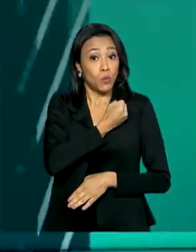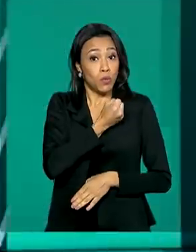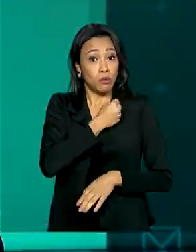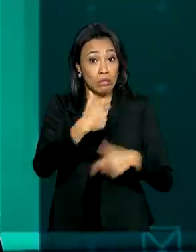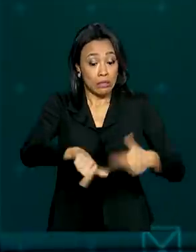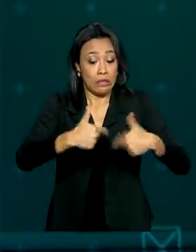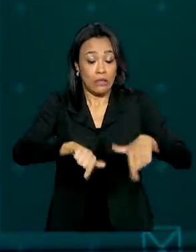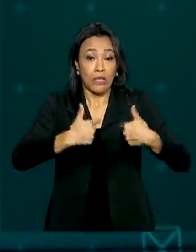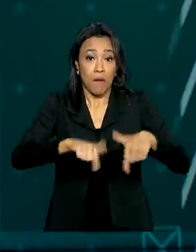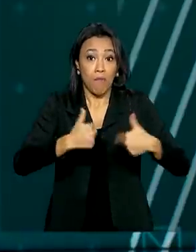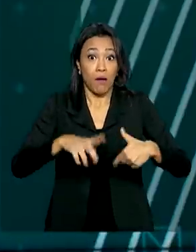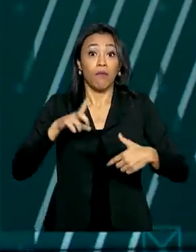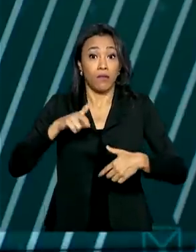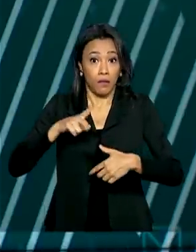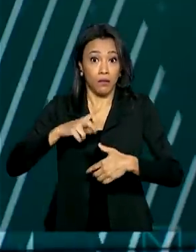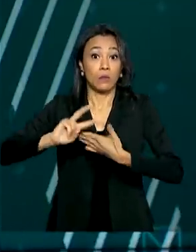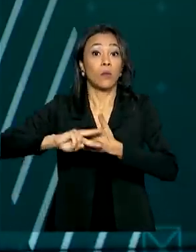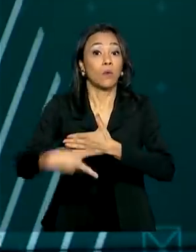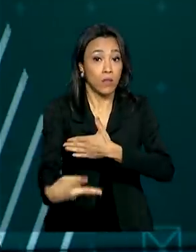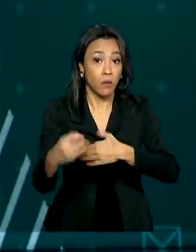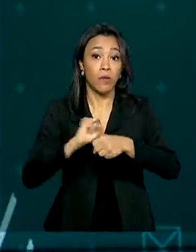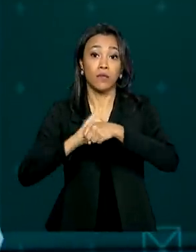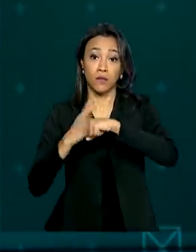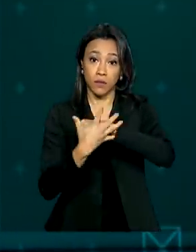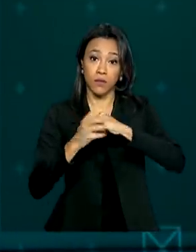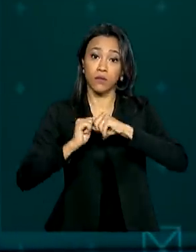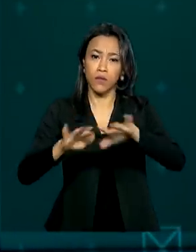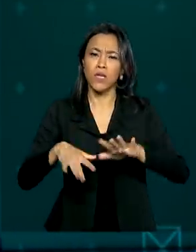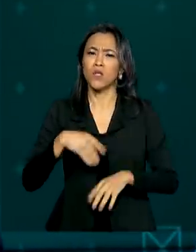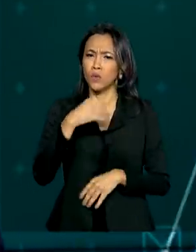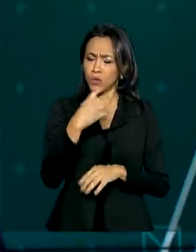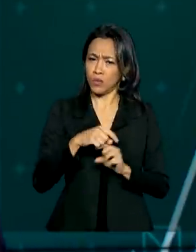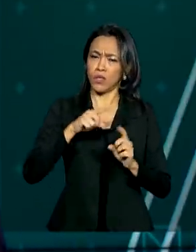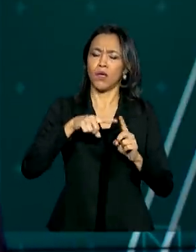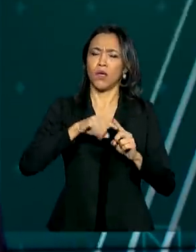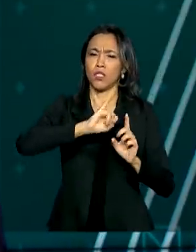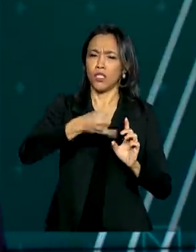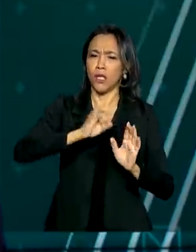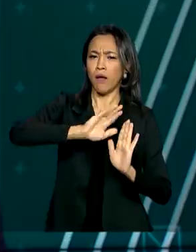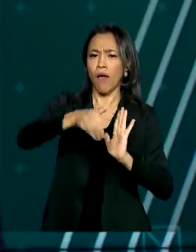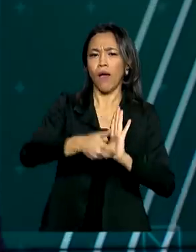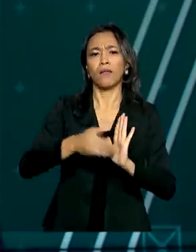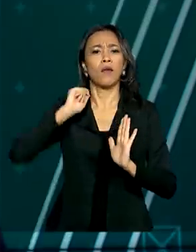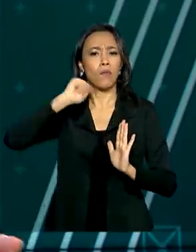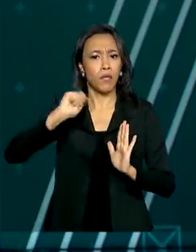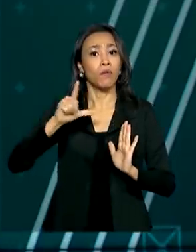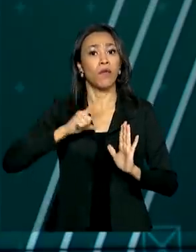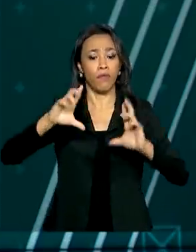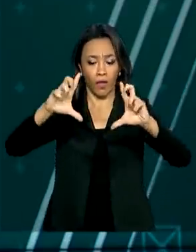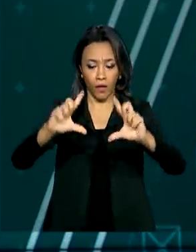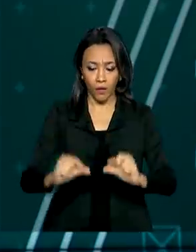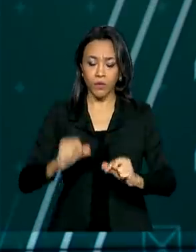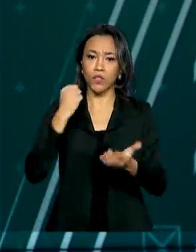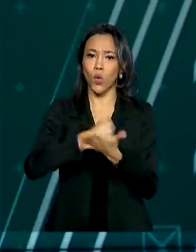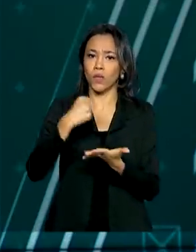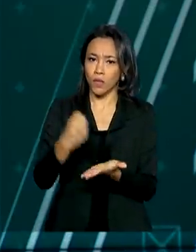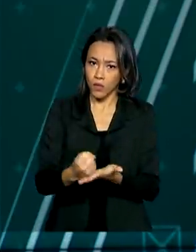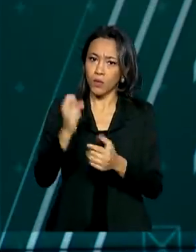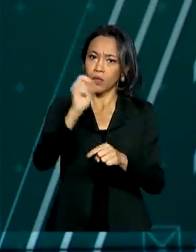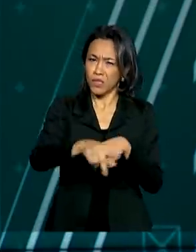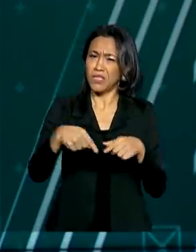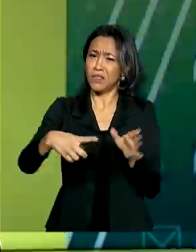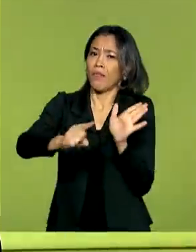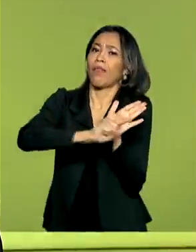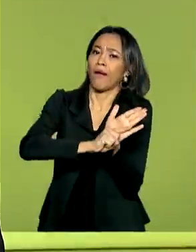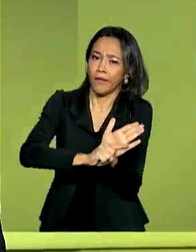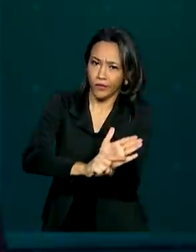refletem os impactos da pandemia. Nos quatro primeiros meses do ano, houve queda nas contratações, o que levou a saldo negativo